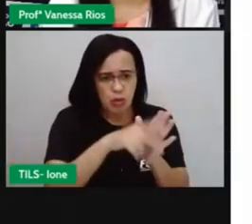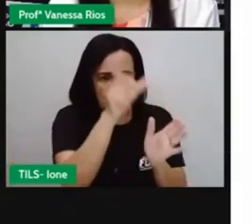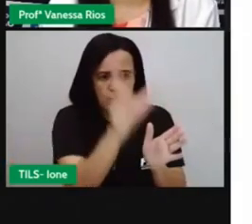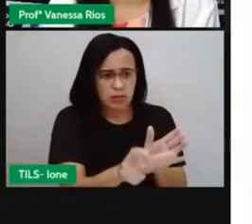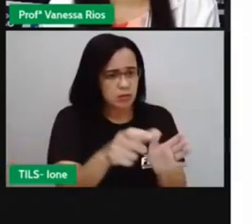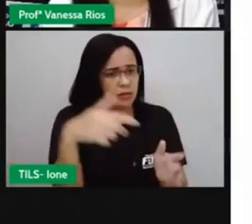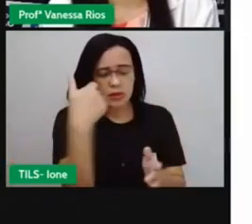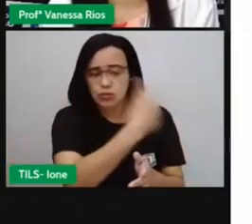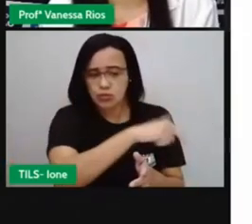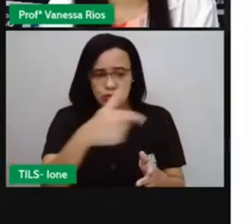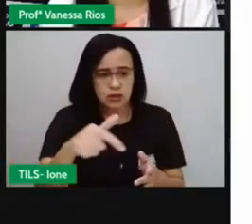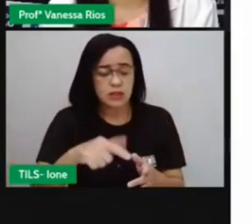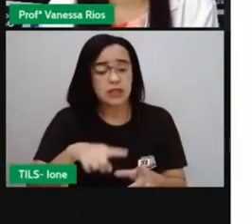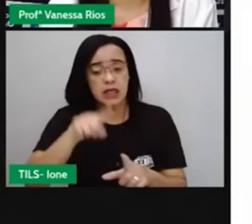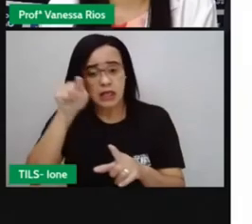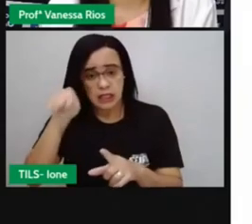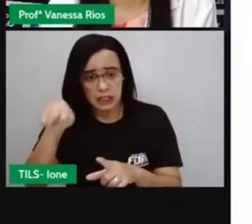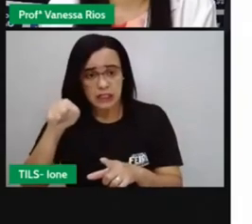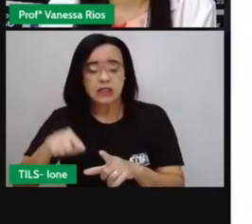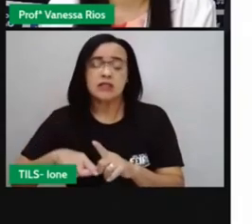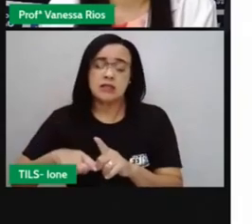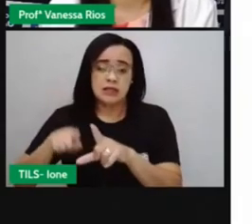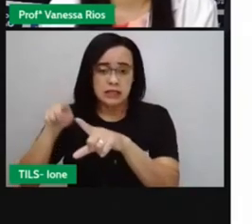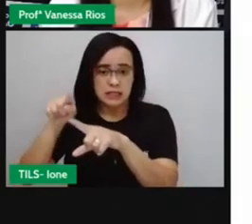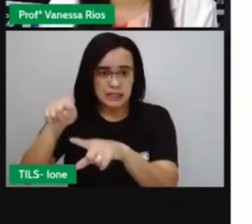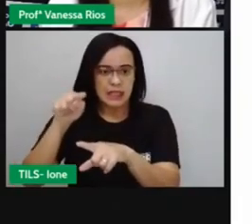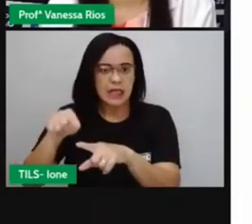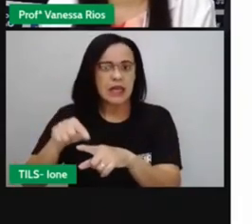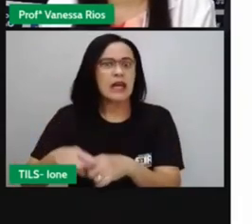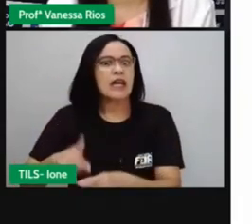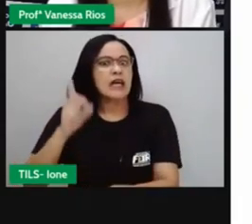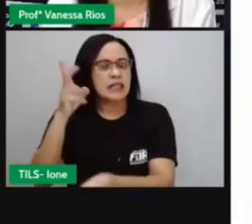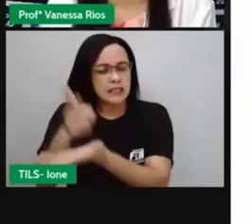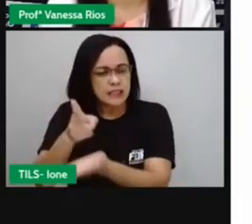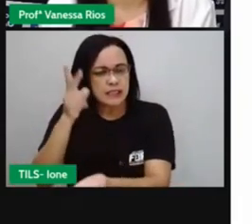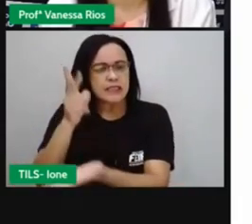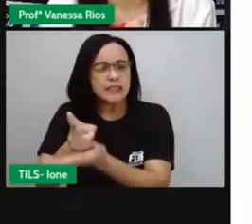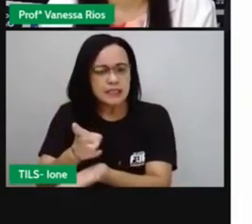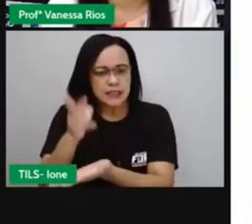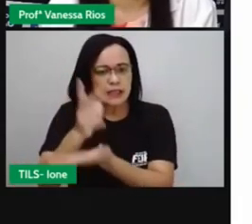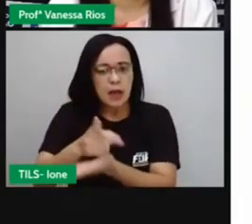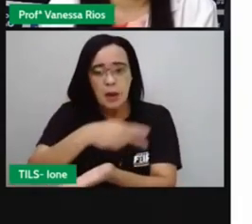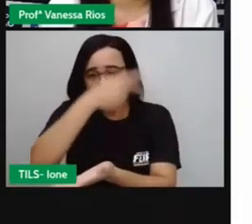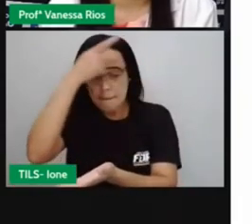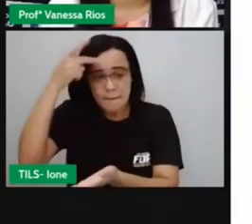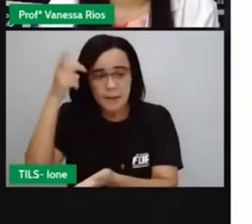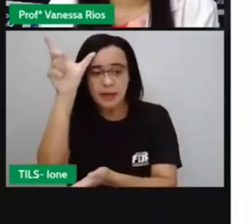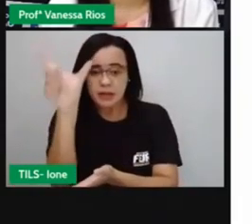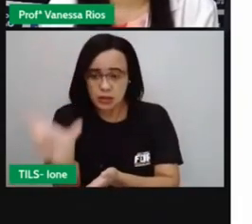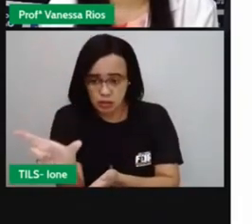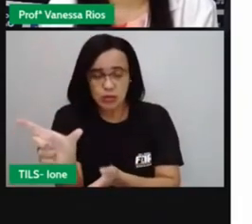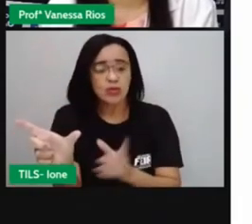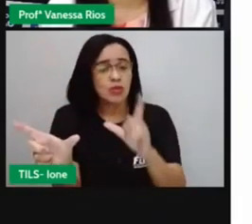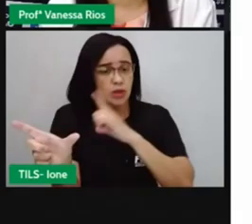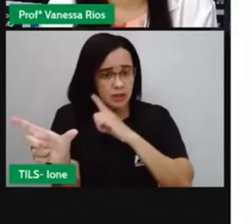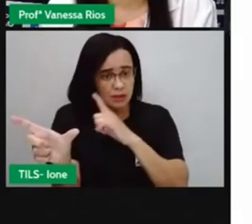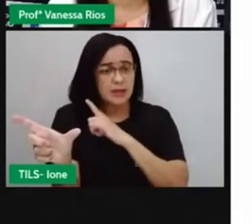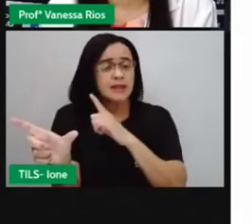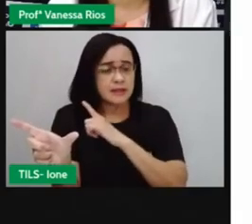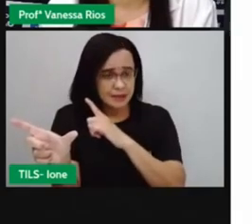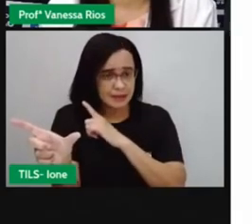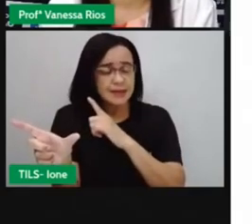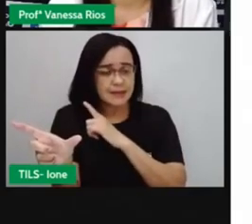Já a charge se encontra sempre apontando para um personagem da vida pública em geral. Às vezes um